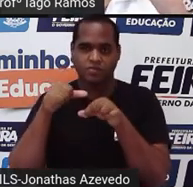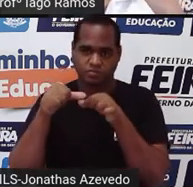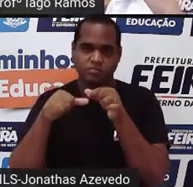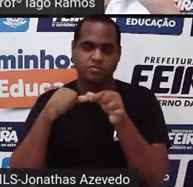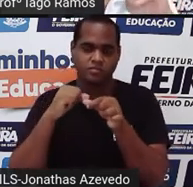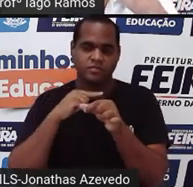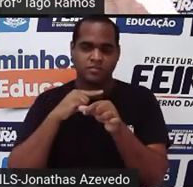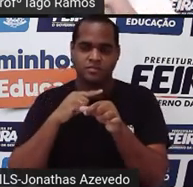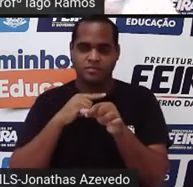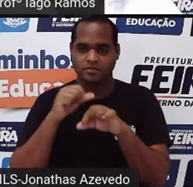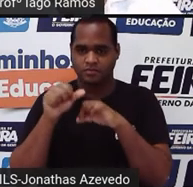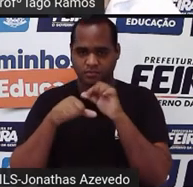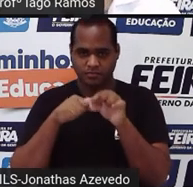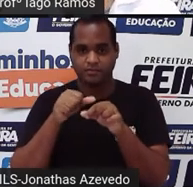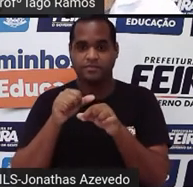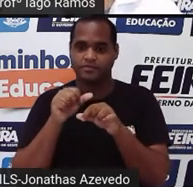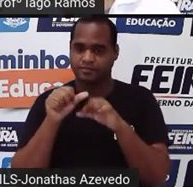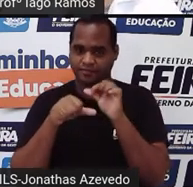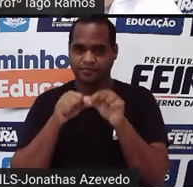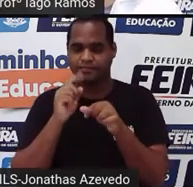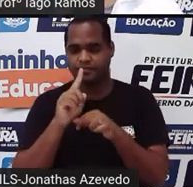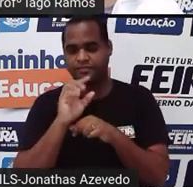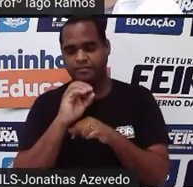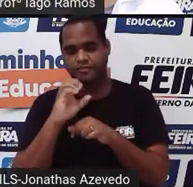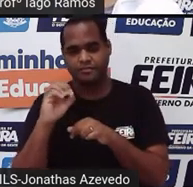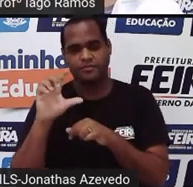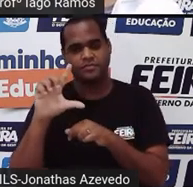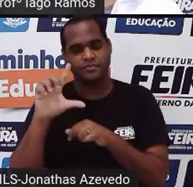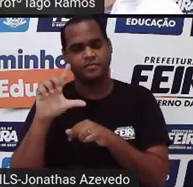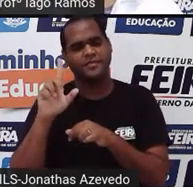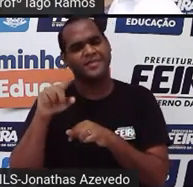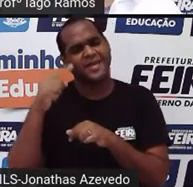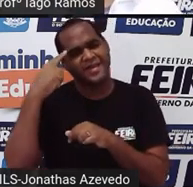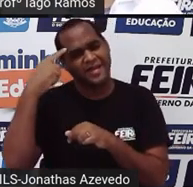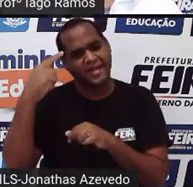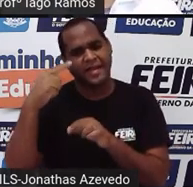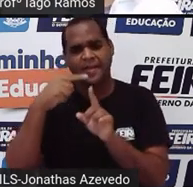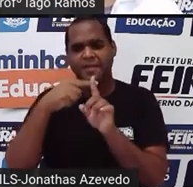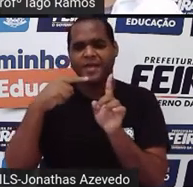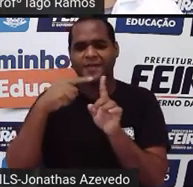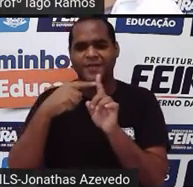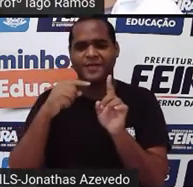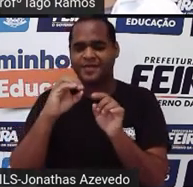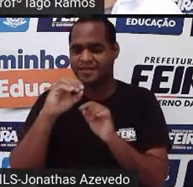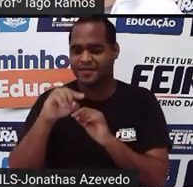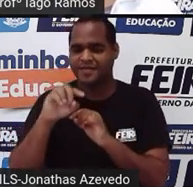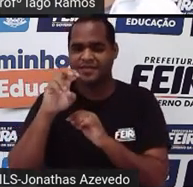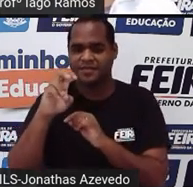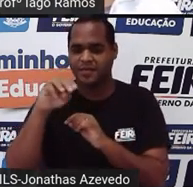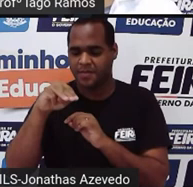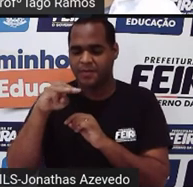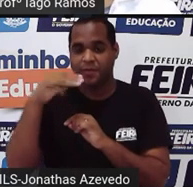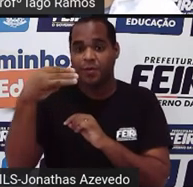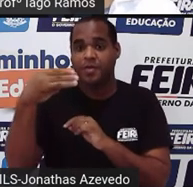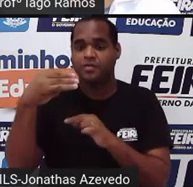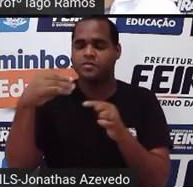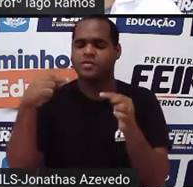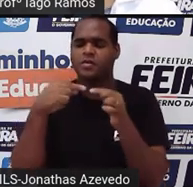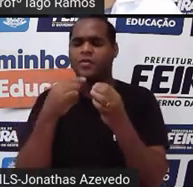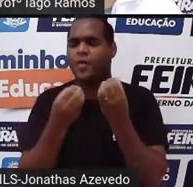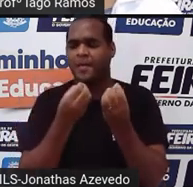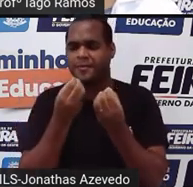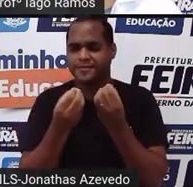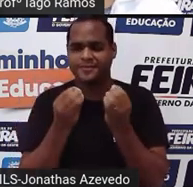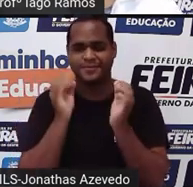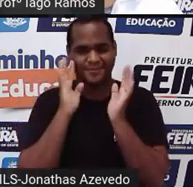tiro e coloco mil litros. E aquele meio metro cúbico, aquele 0,5 metro cúbico, eu